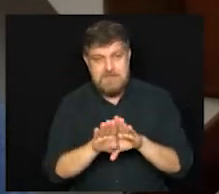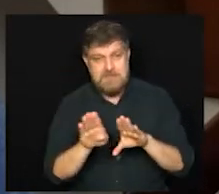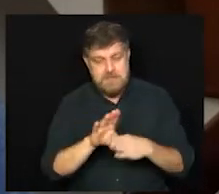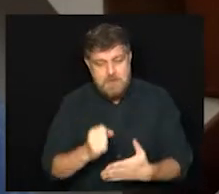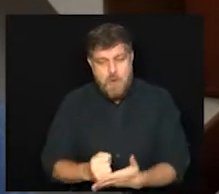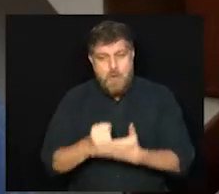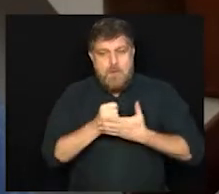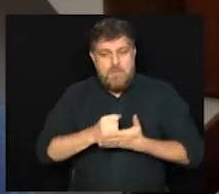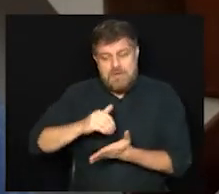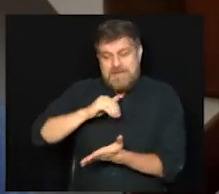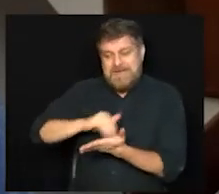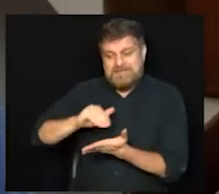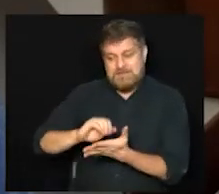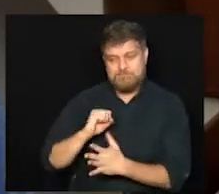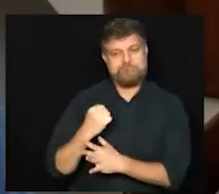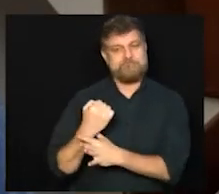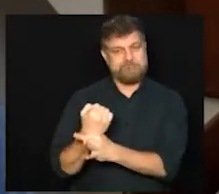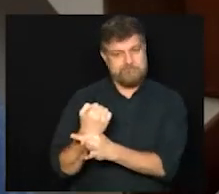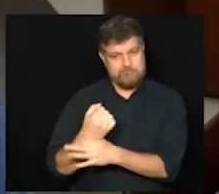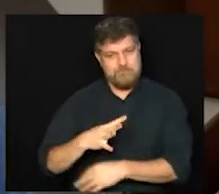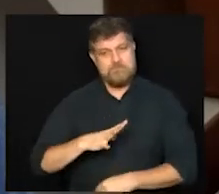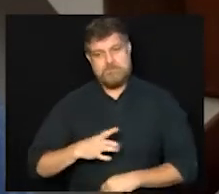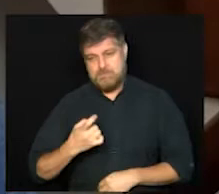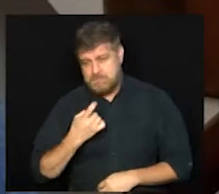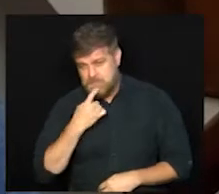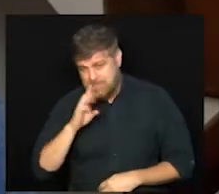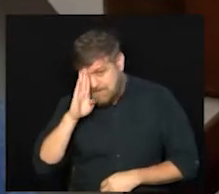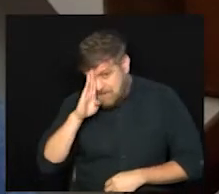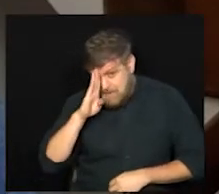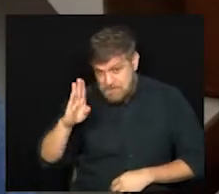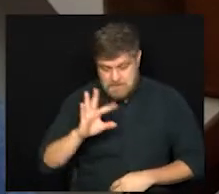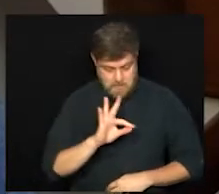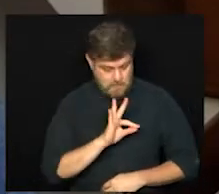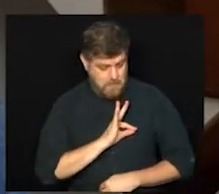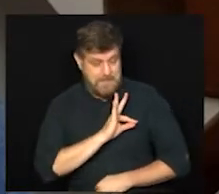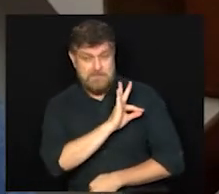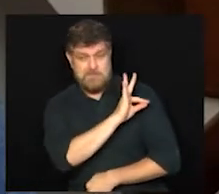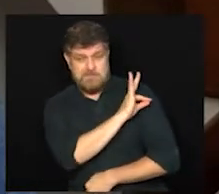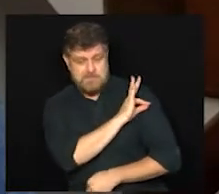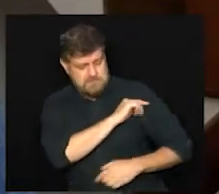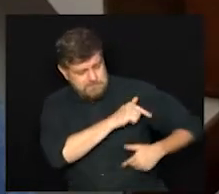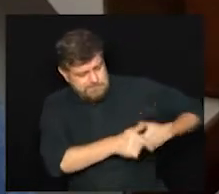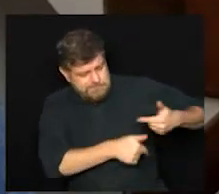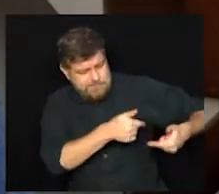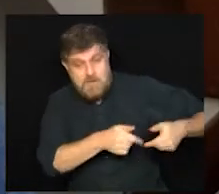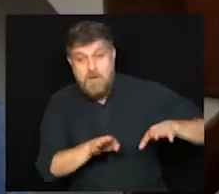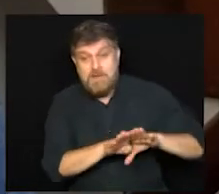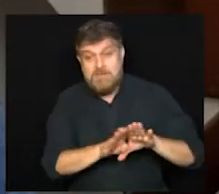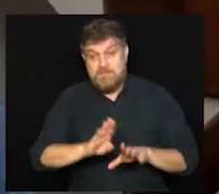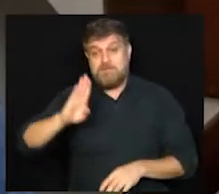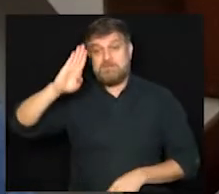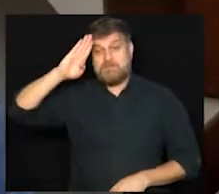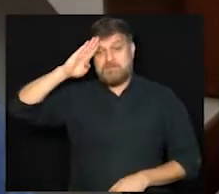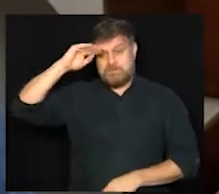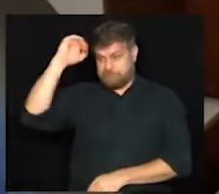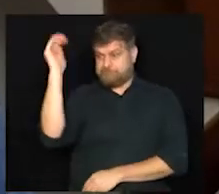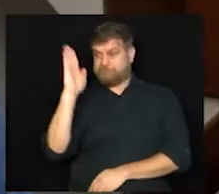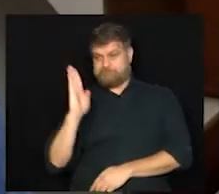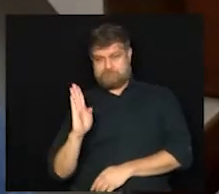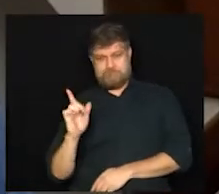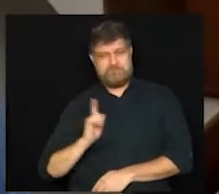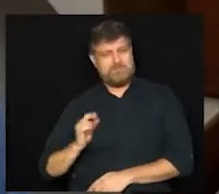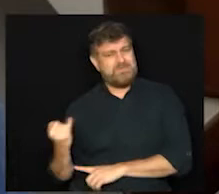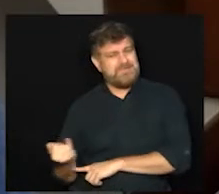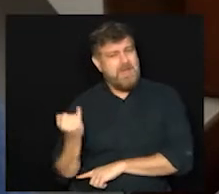da Secretaria de Segurança do município de Campinas, principalmente da Guarda Municipal e também do Exército Brasileiro, que foram